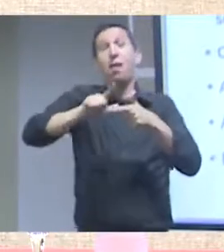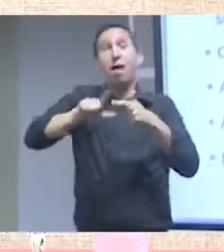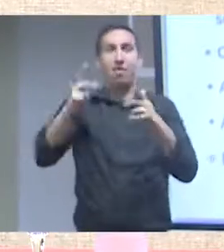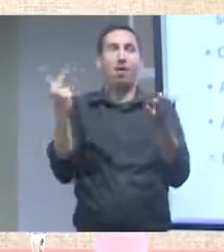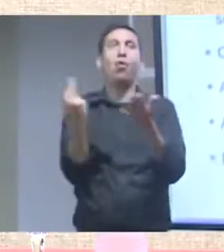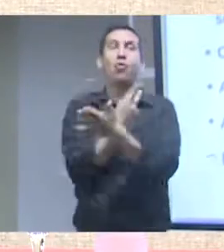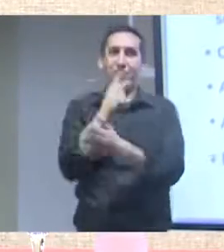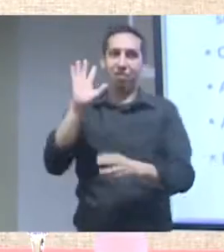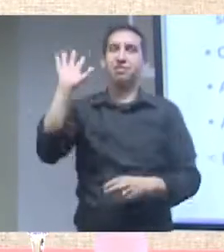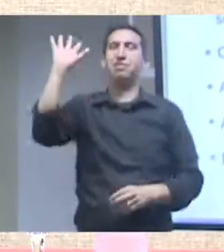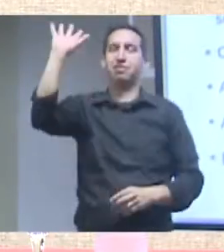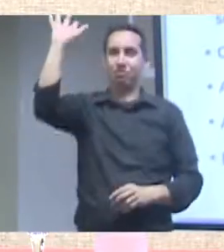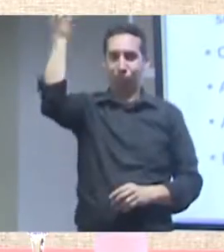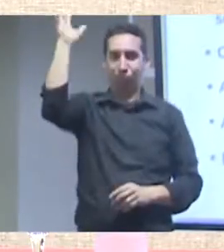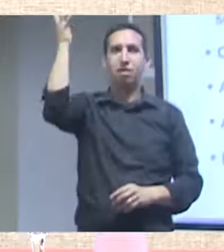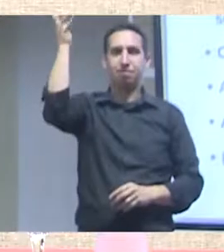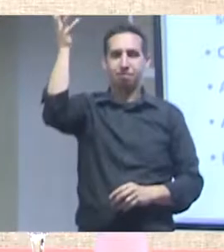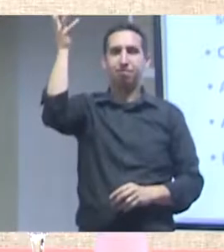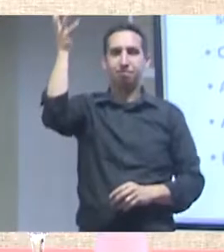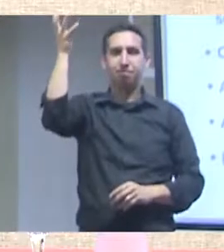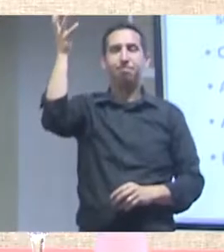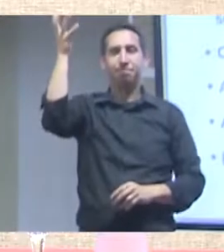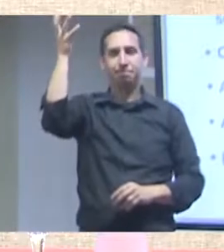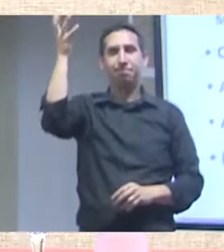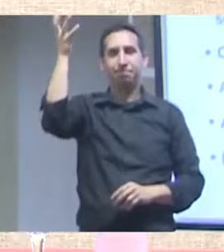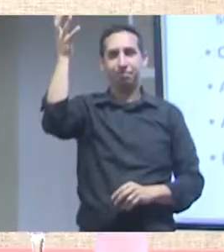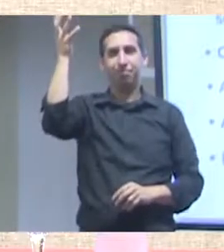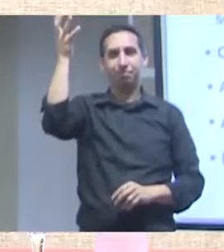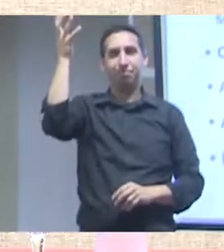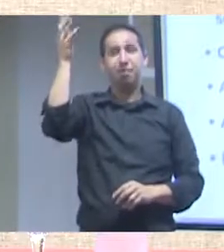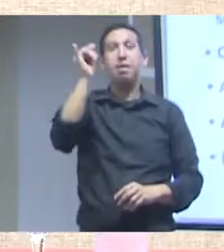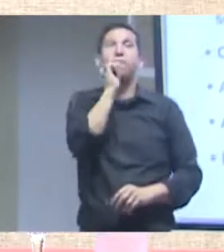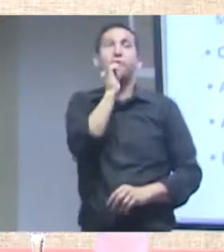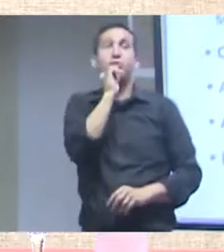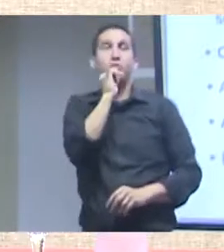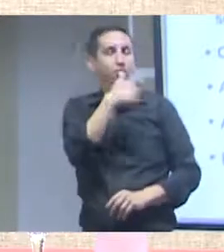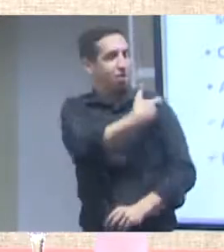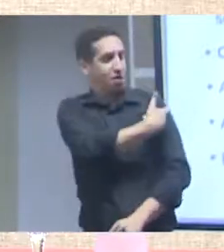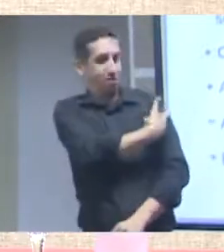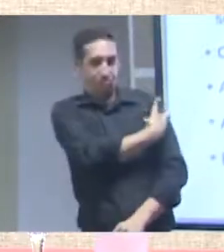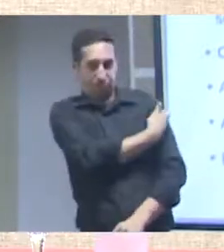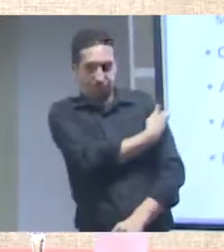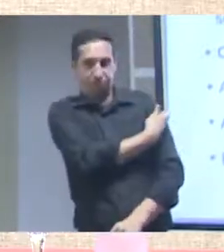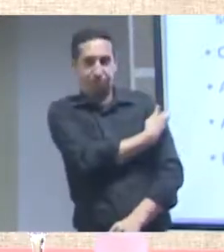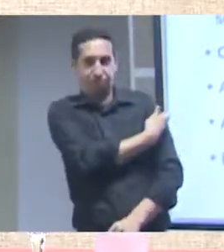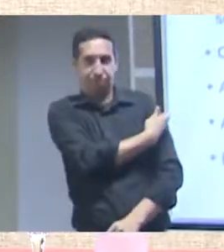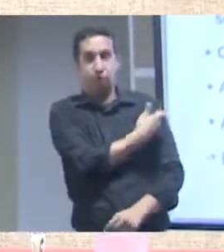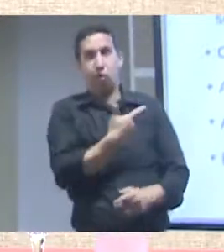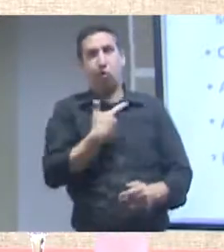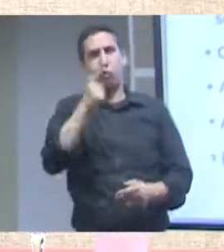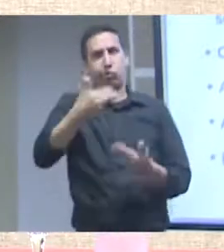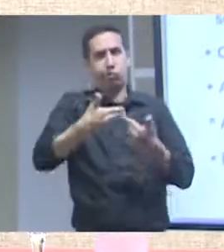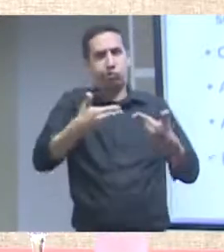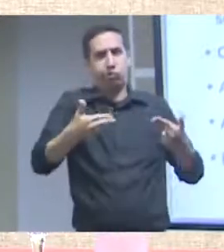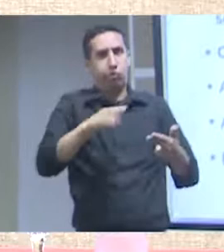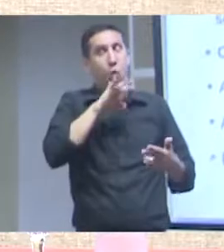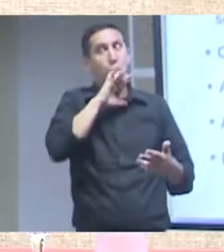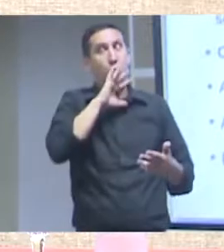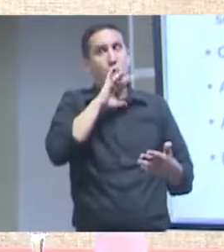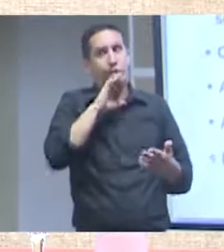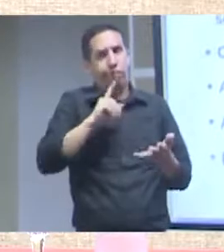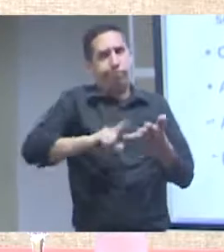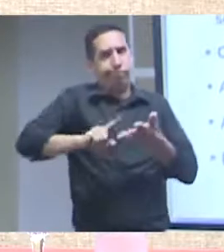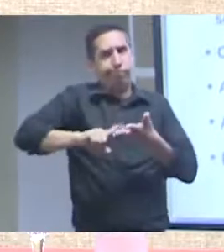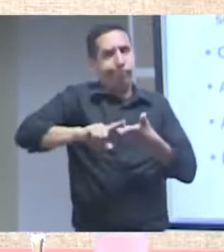o papel das vacinas e outras bizarrices como o terraplanismo e coisas do gênero. Mas, enfim,